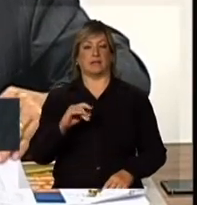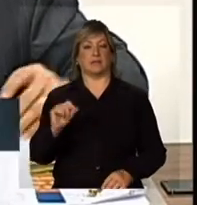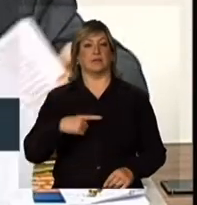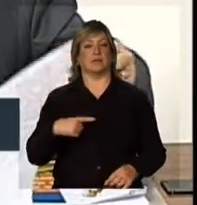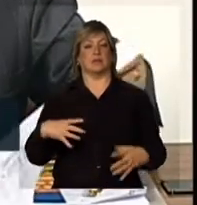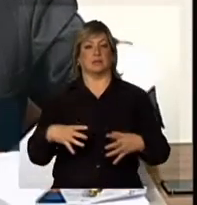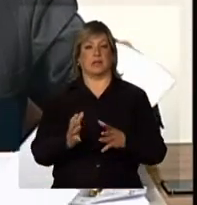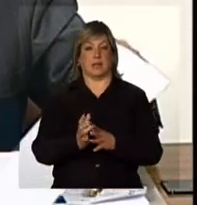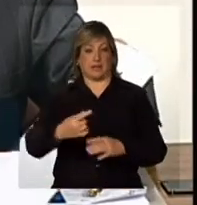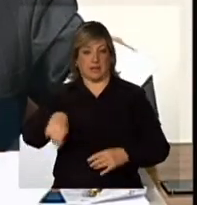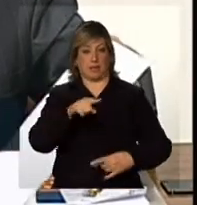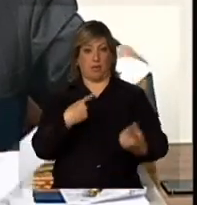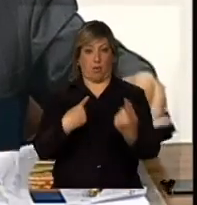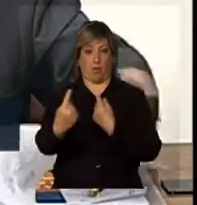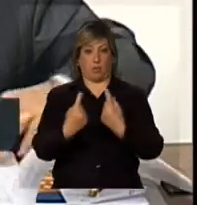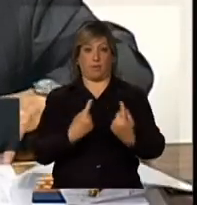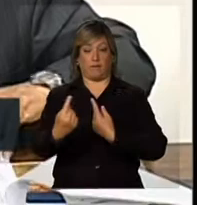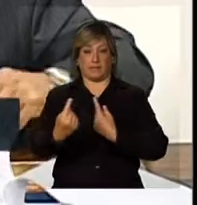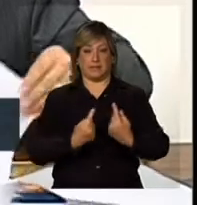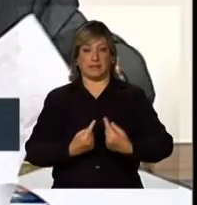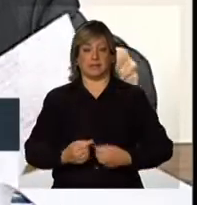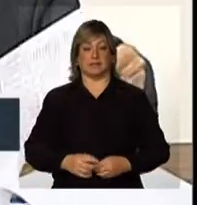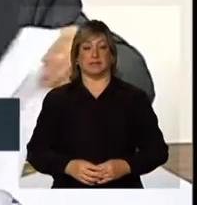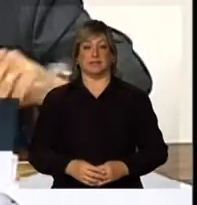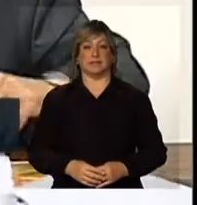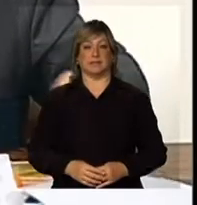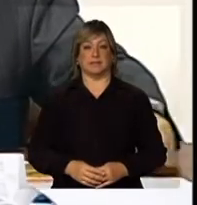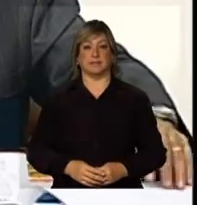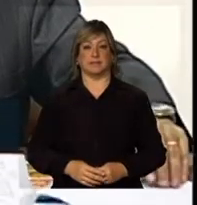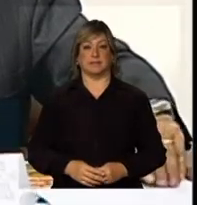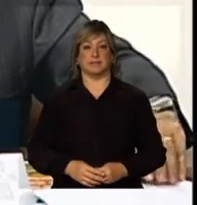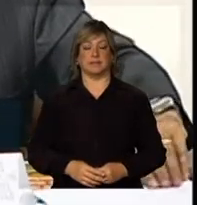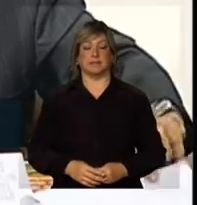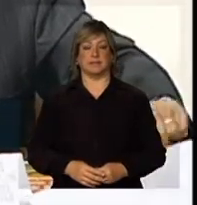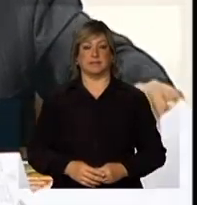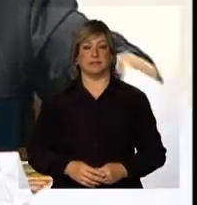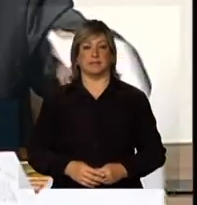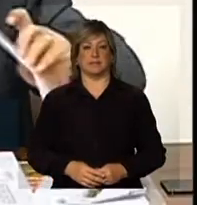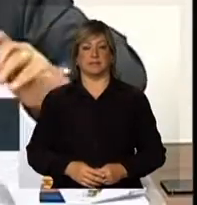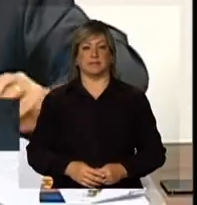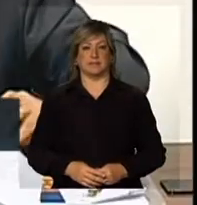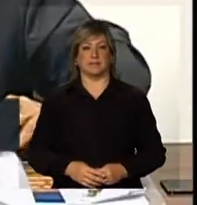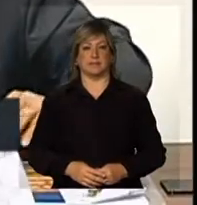rodovias por